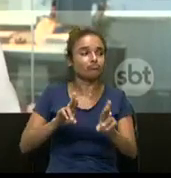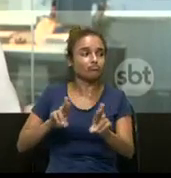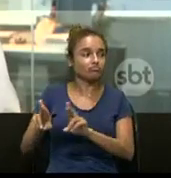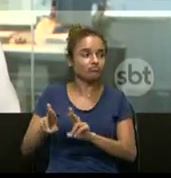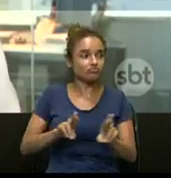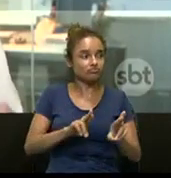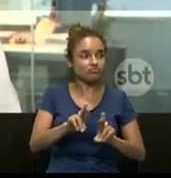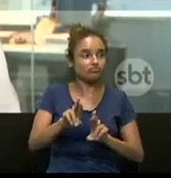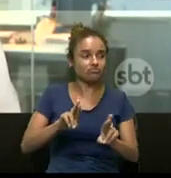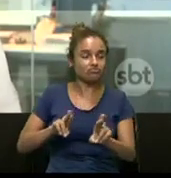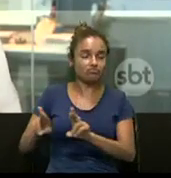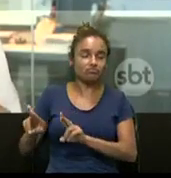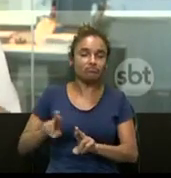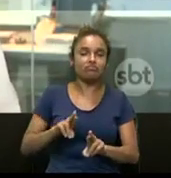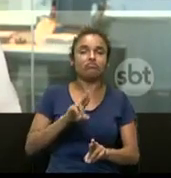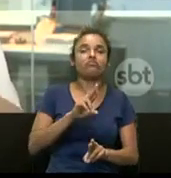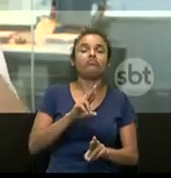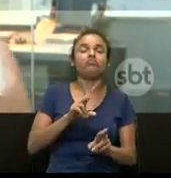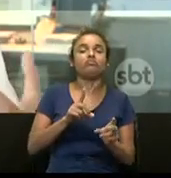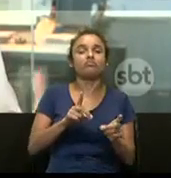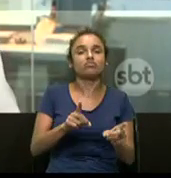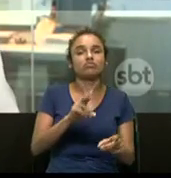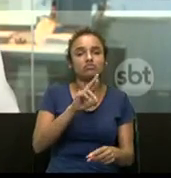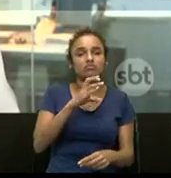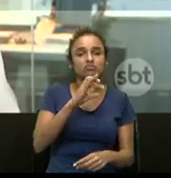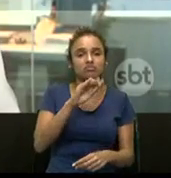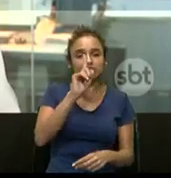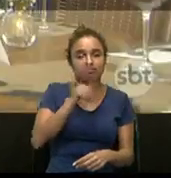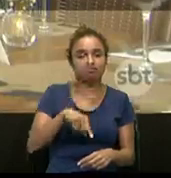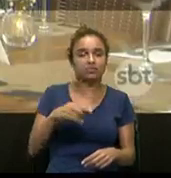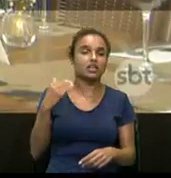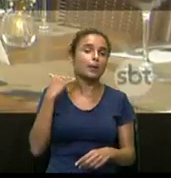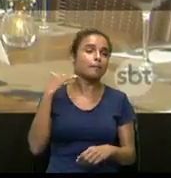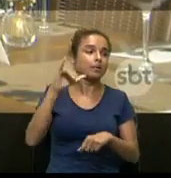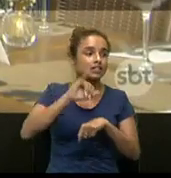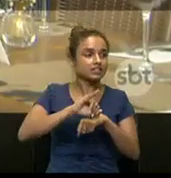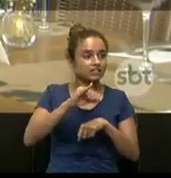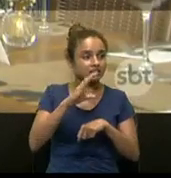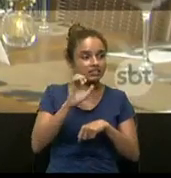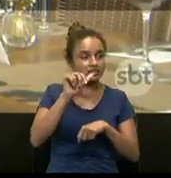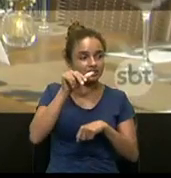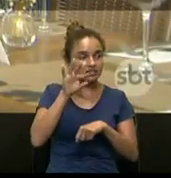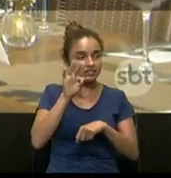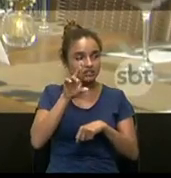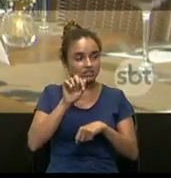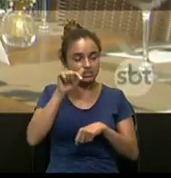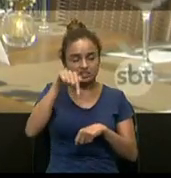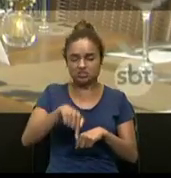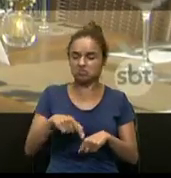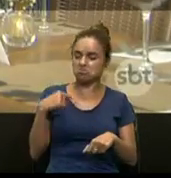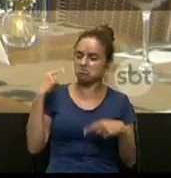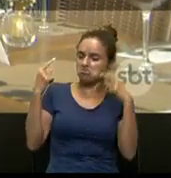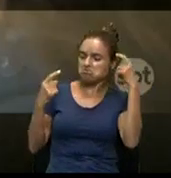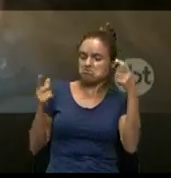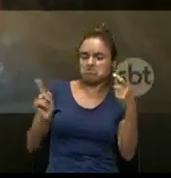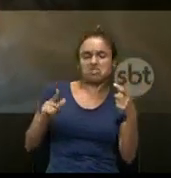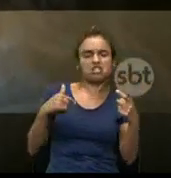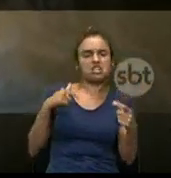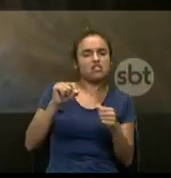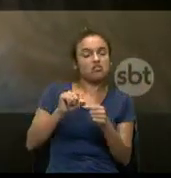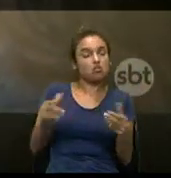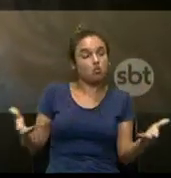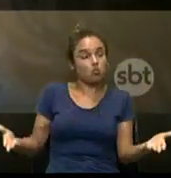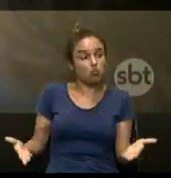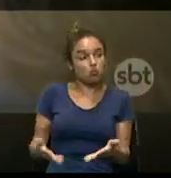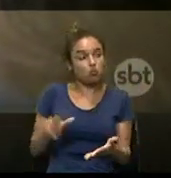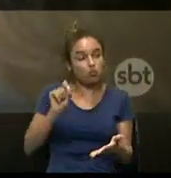Principalmente a questão com receita, como é que o Banco Central vai se posicionar. A Natália não está muito preocupada. Ela acha que está fazendo hoje